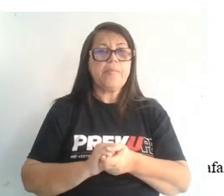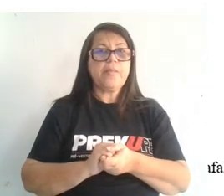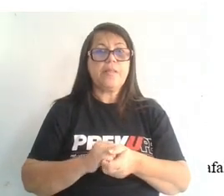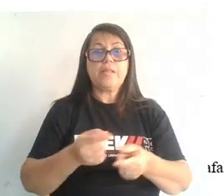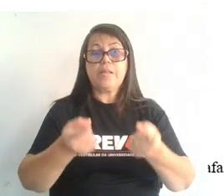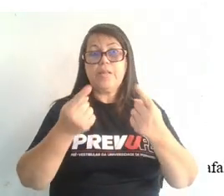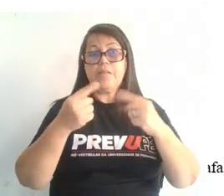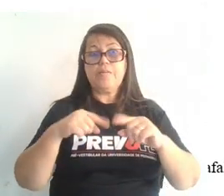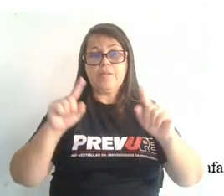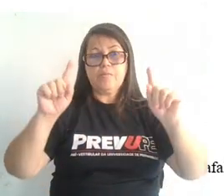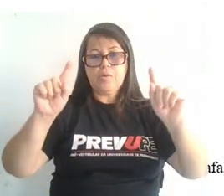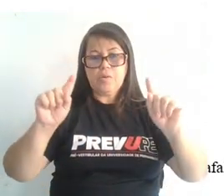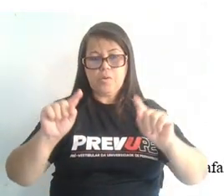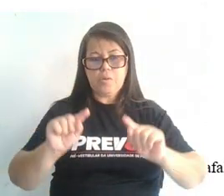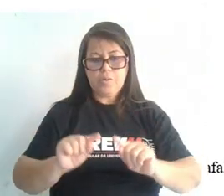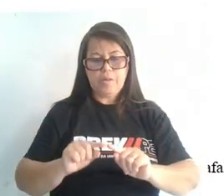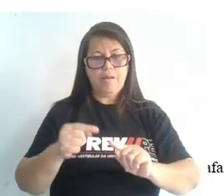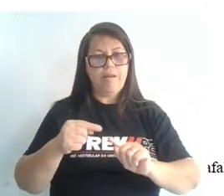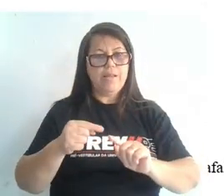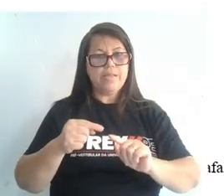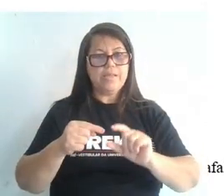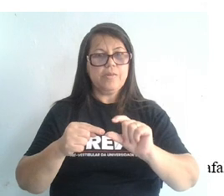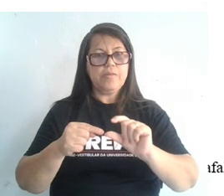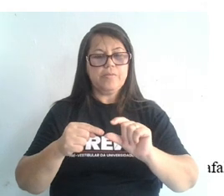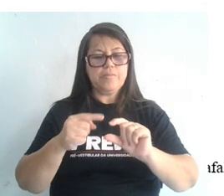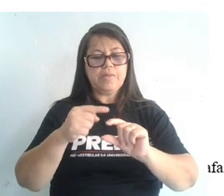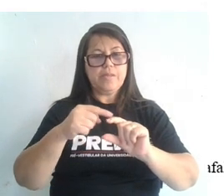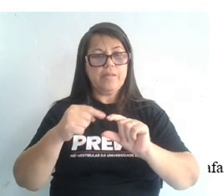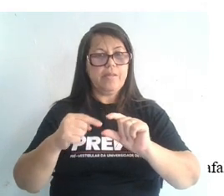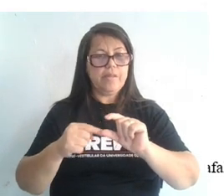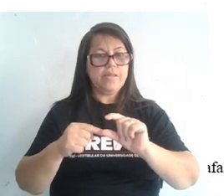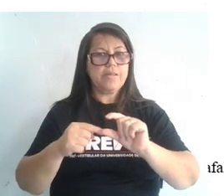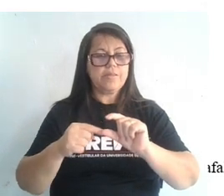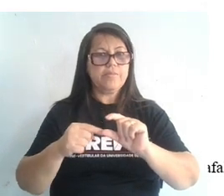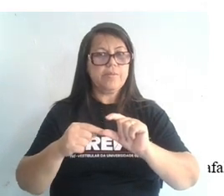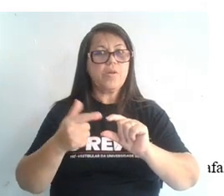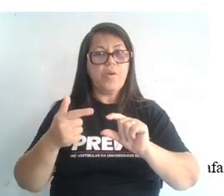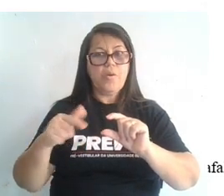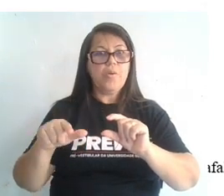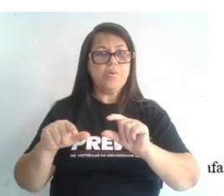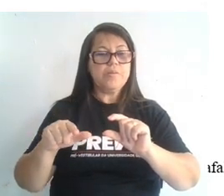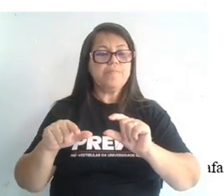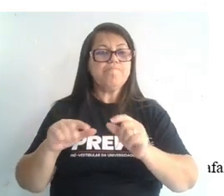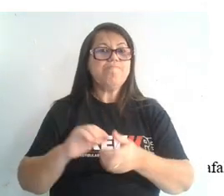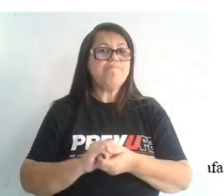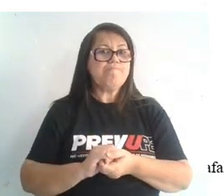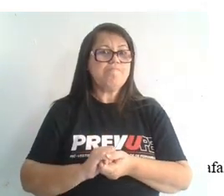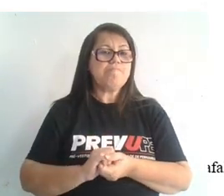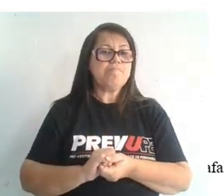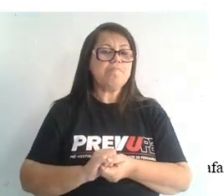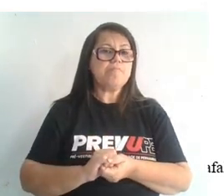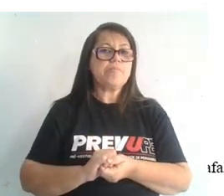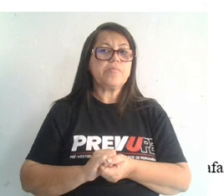E, por fim, entre o núcleo externo e o núcleo externo, a gente tem a descontinuidade de Lerman. Então, vejam.